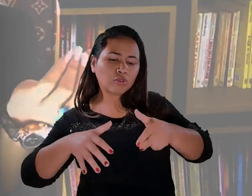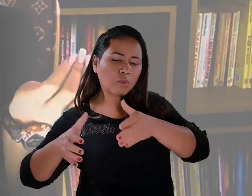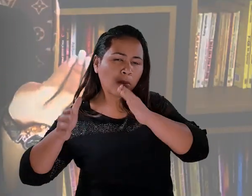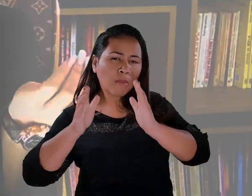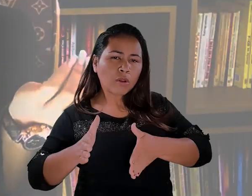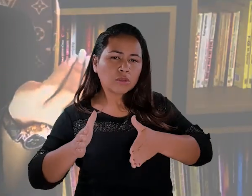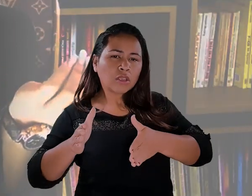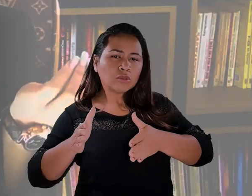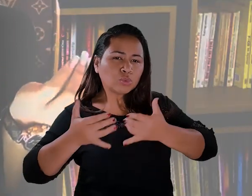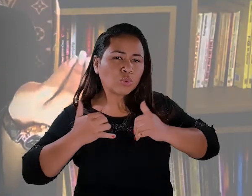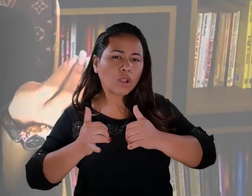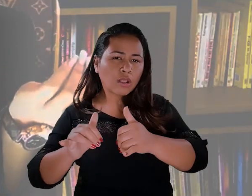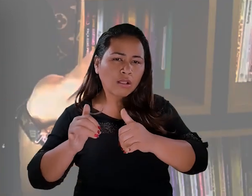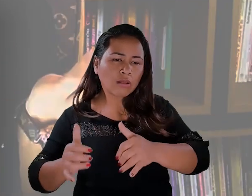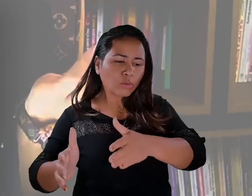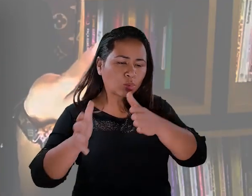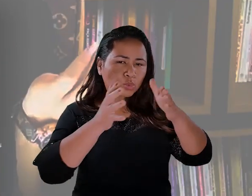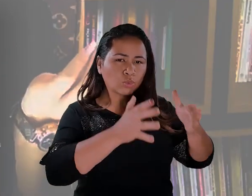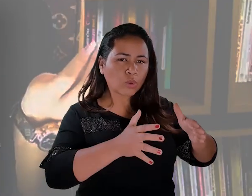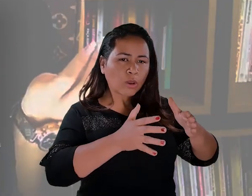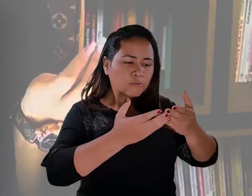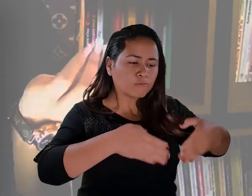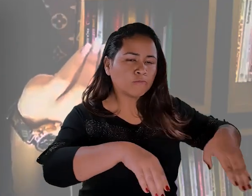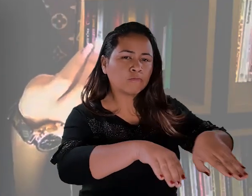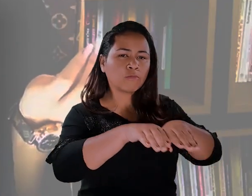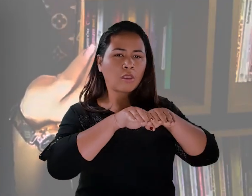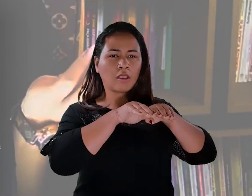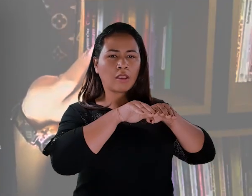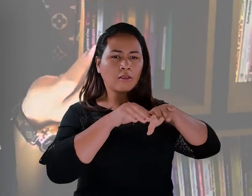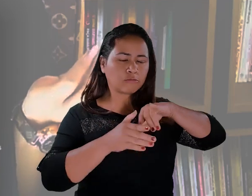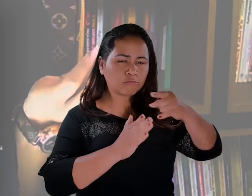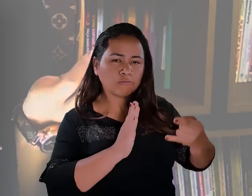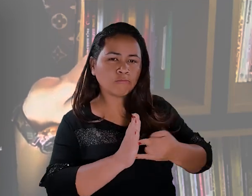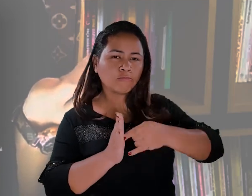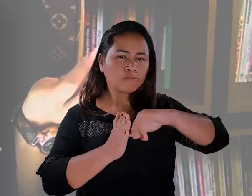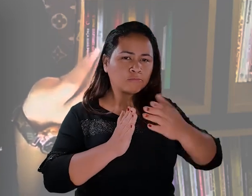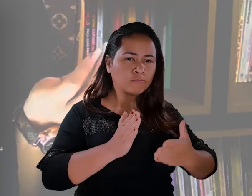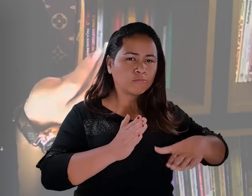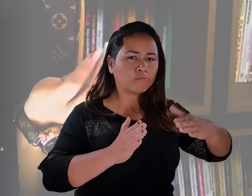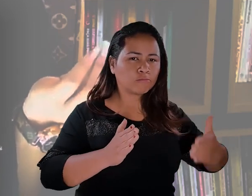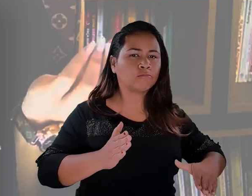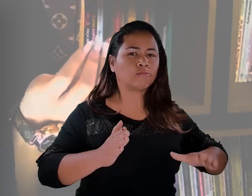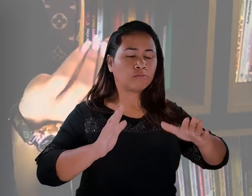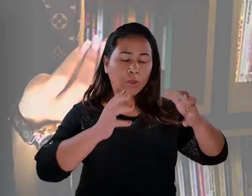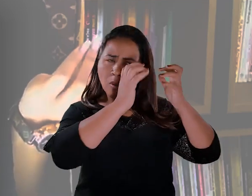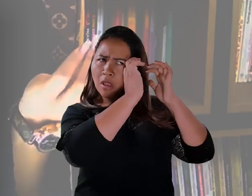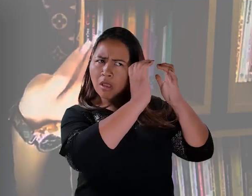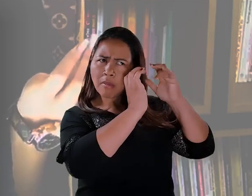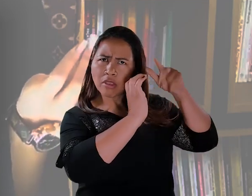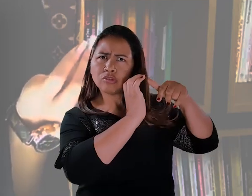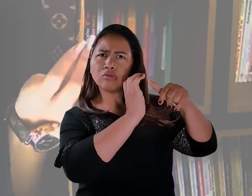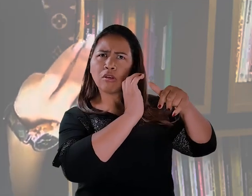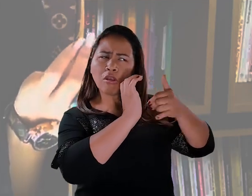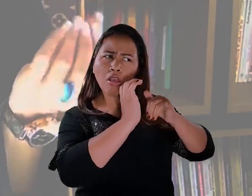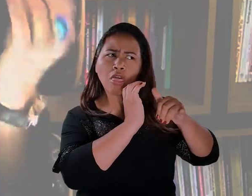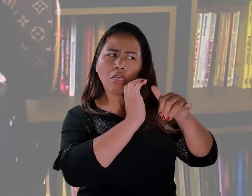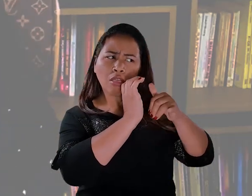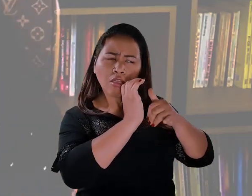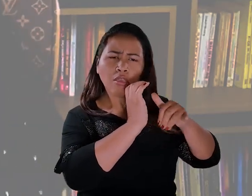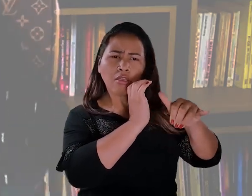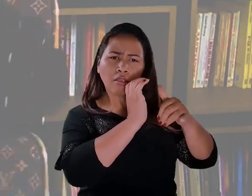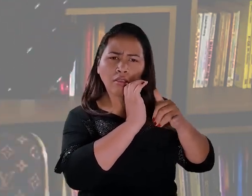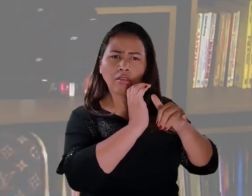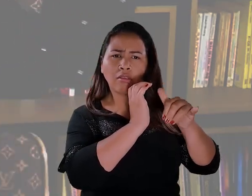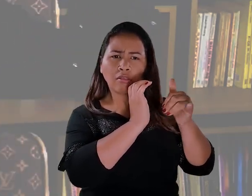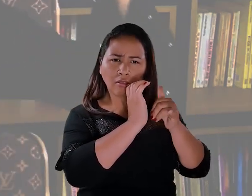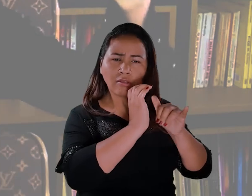mente consciente, ela é o quê? Elétrica. E o meu coração, magnético. E o que faz a tração do Tóreos, né? Pra